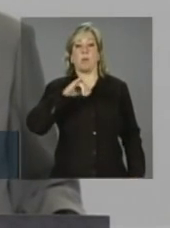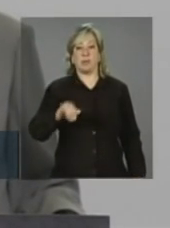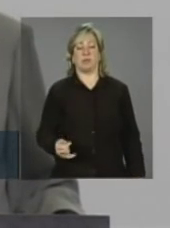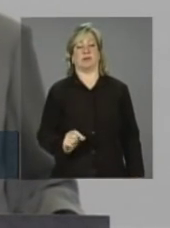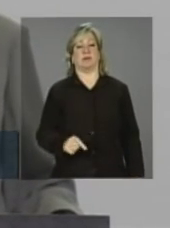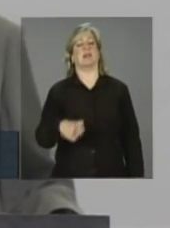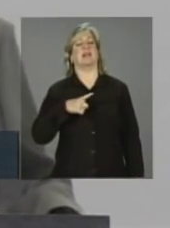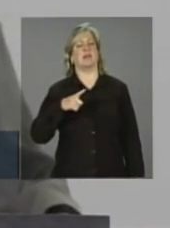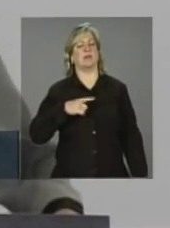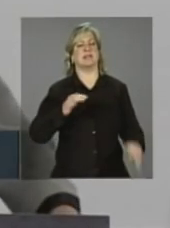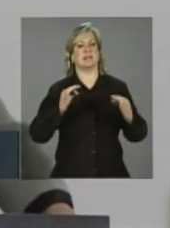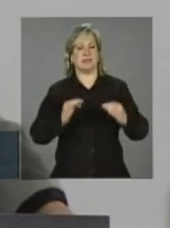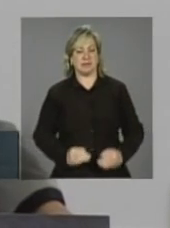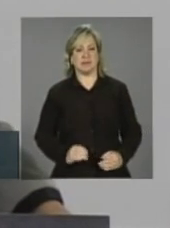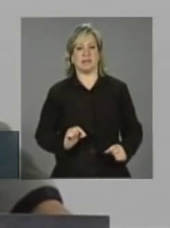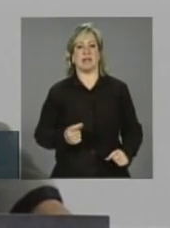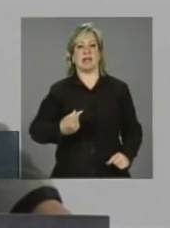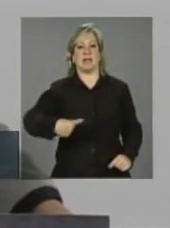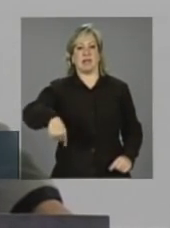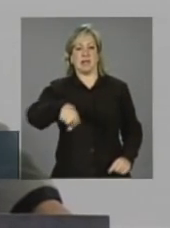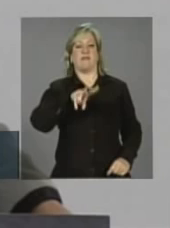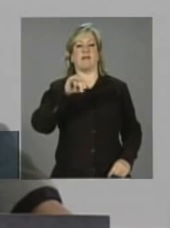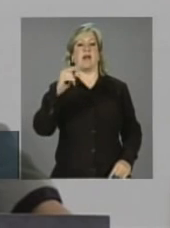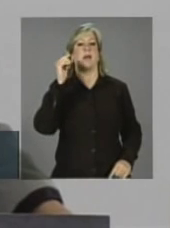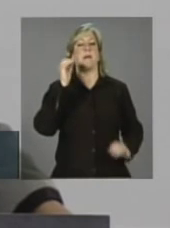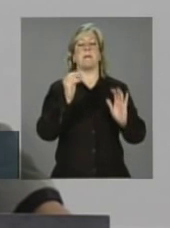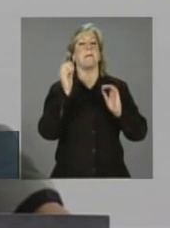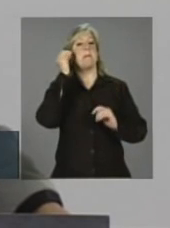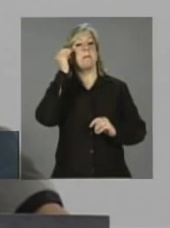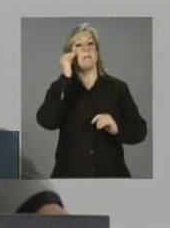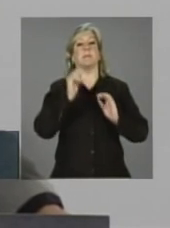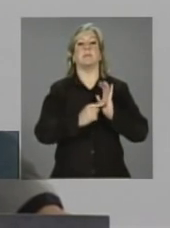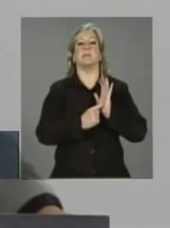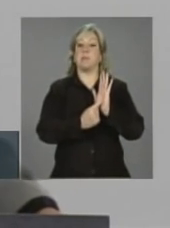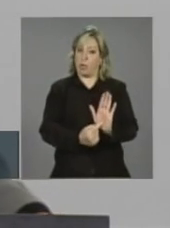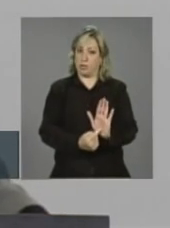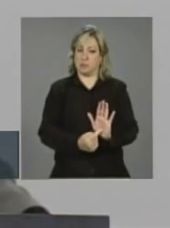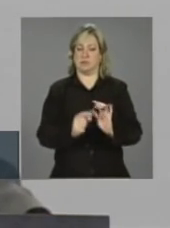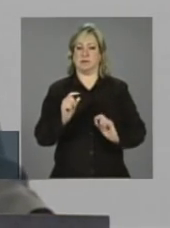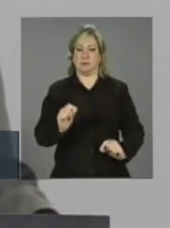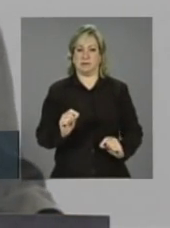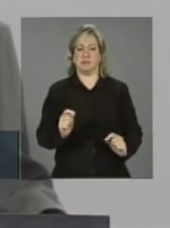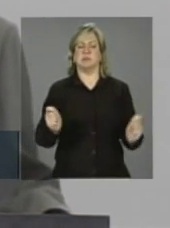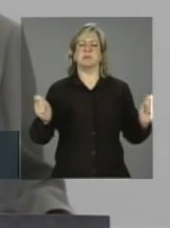e tenho certeza que eles demonstrarão que é possível